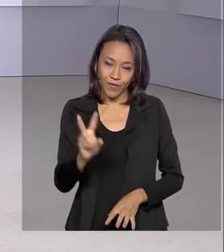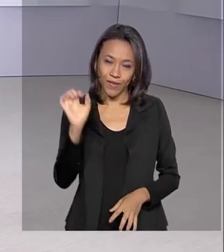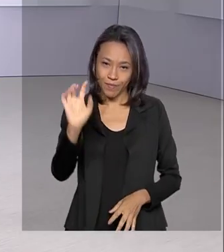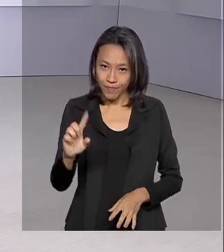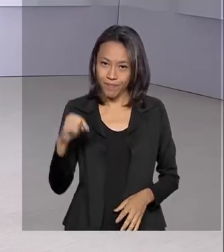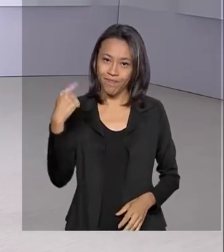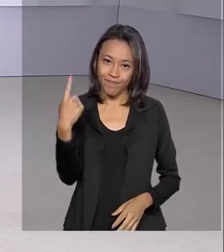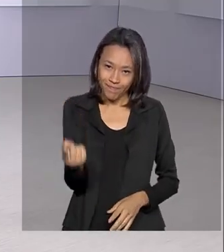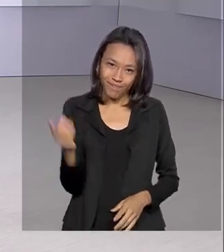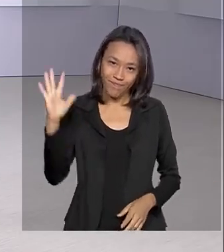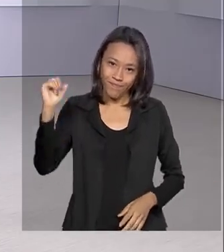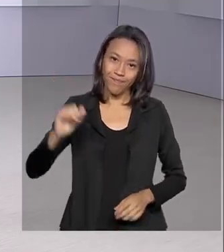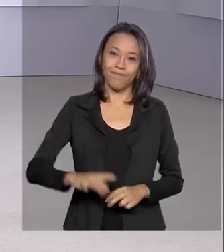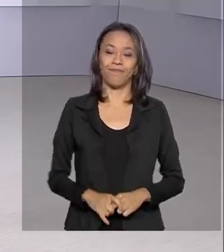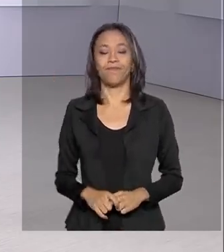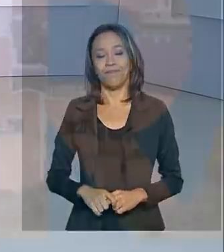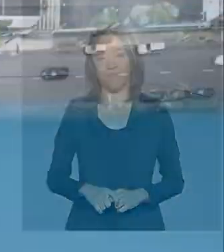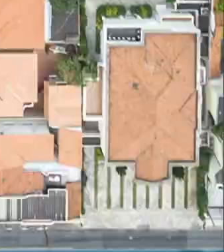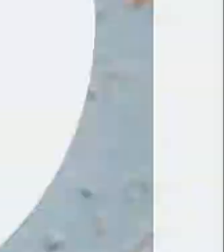na próxima edição. Até lá!